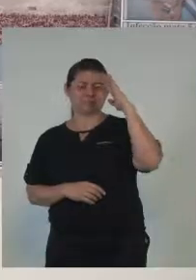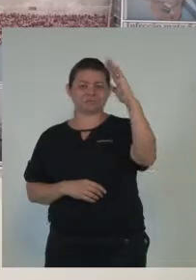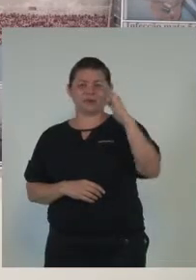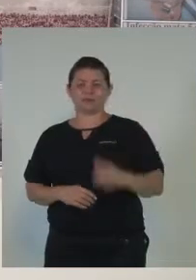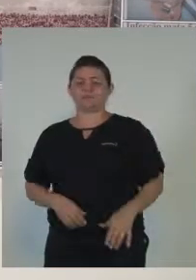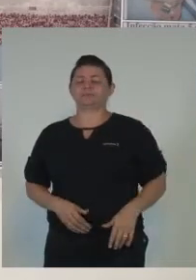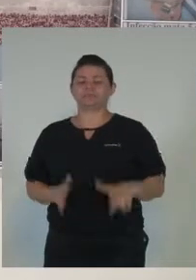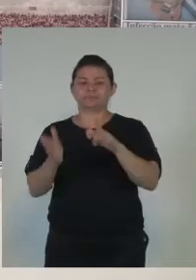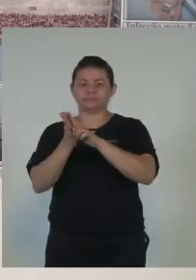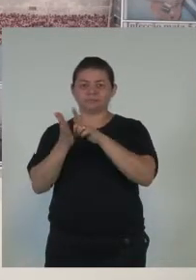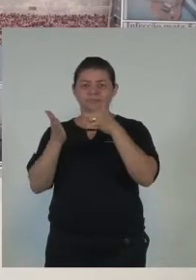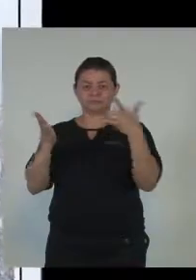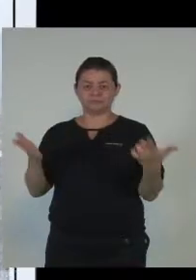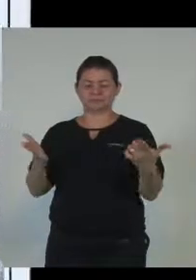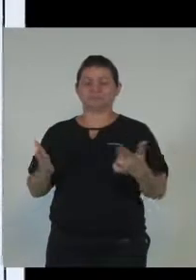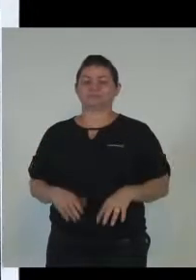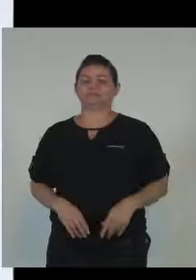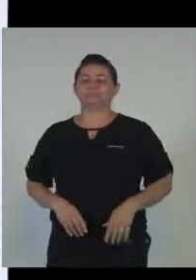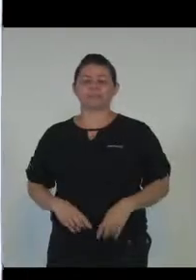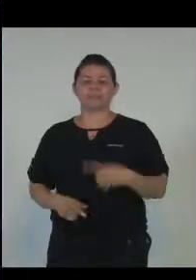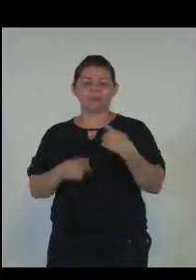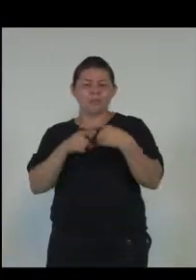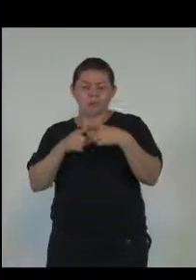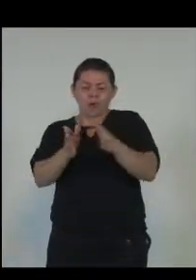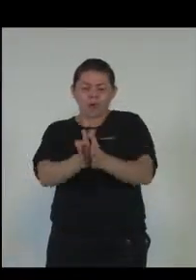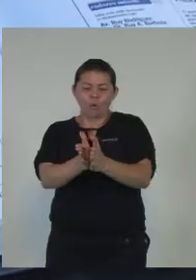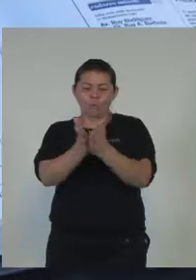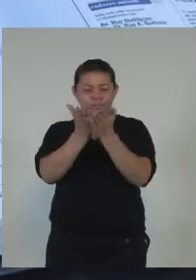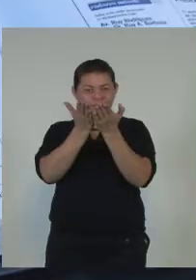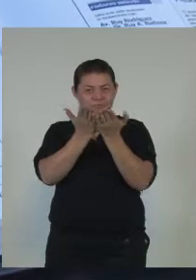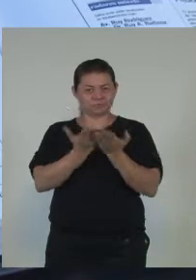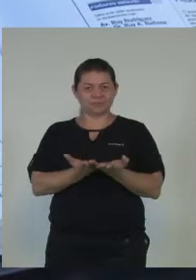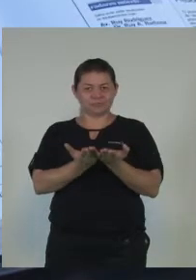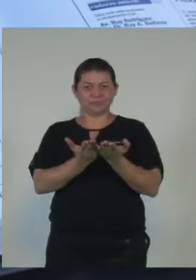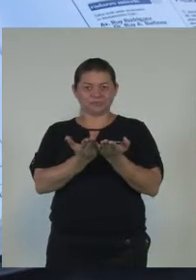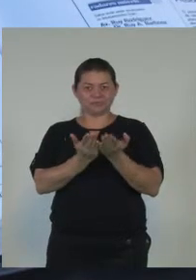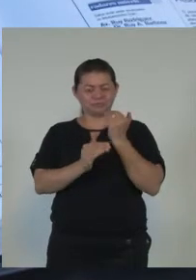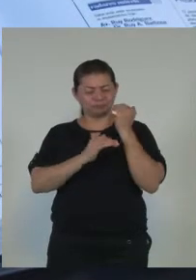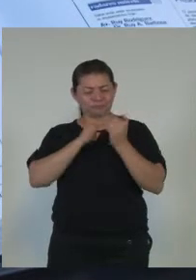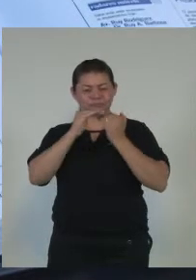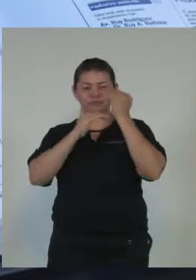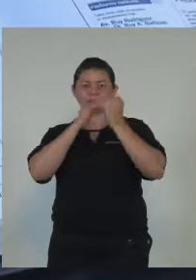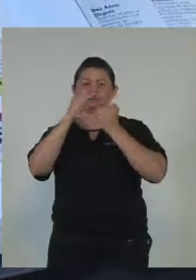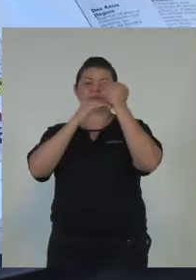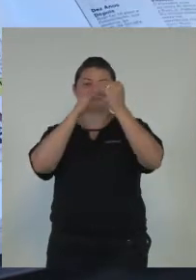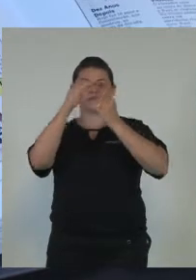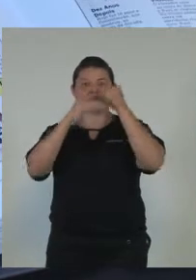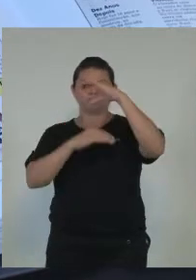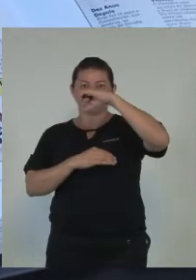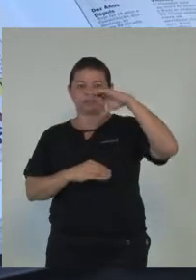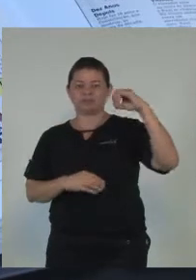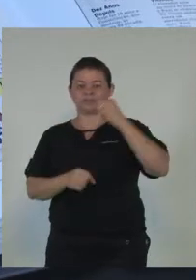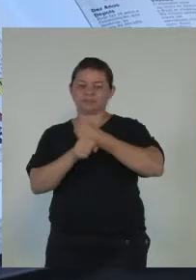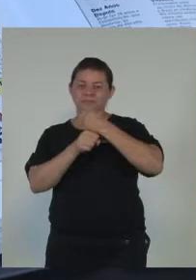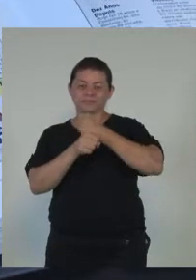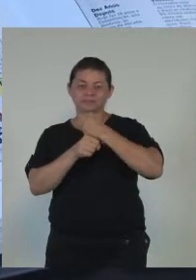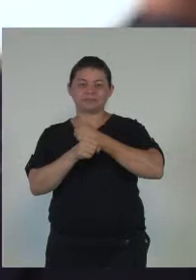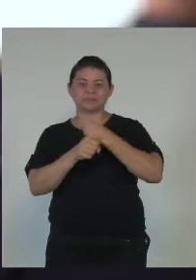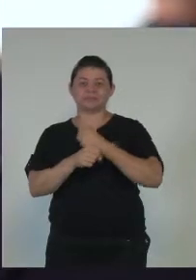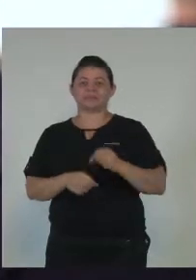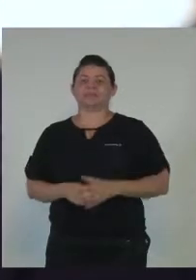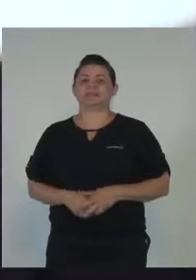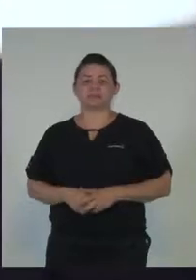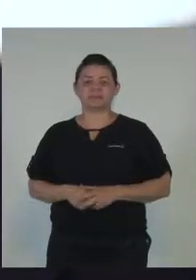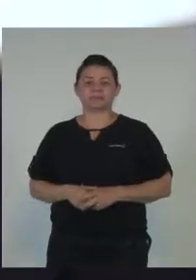600 capas, eram capas queridas. E aí um livro não poderia ter 600 páginas, seria um livro muito grande,